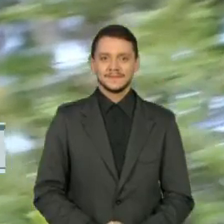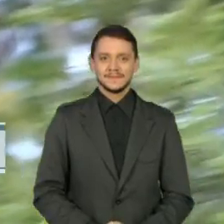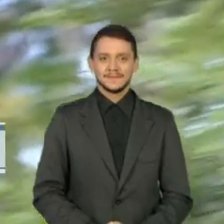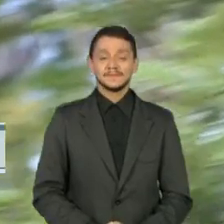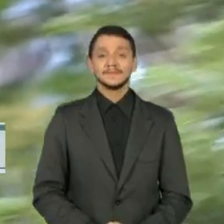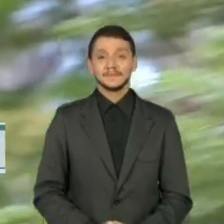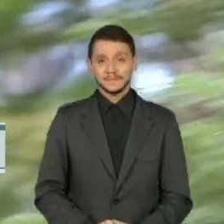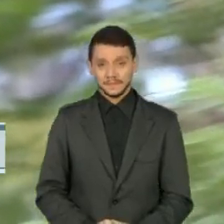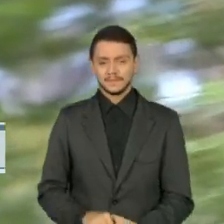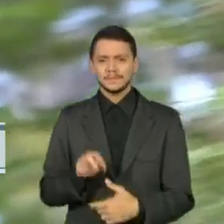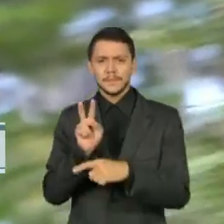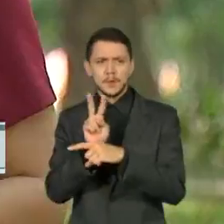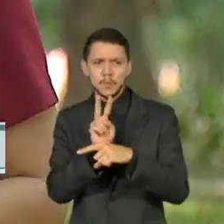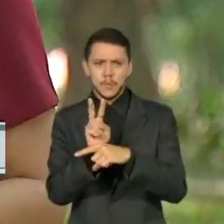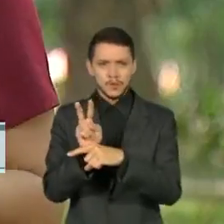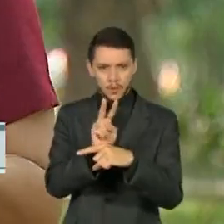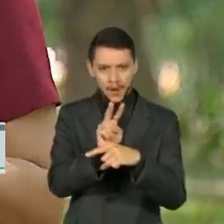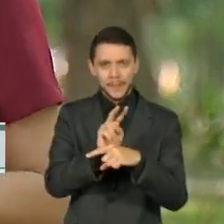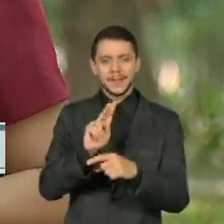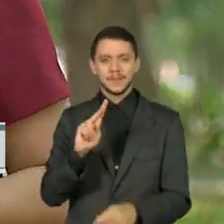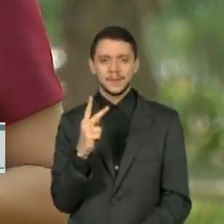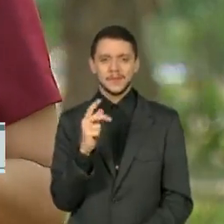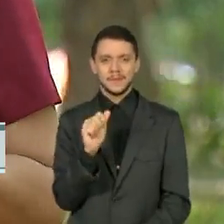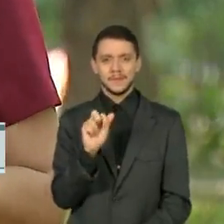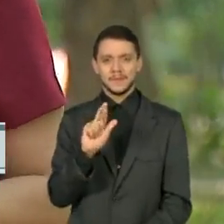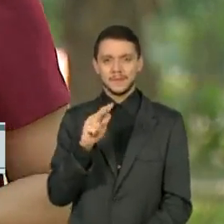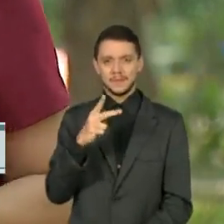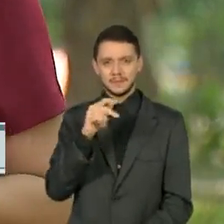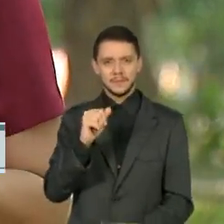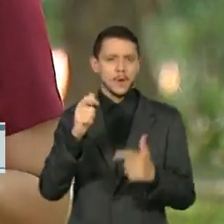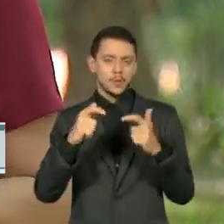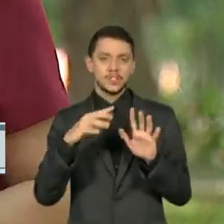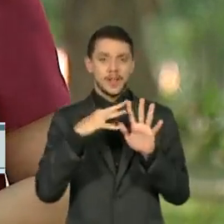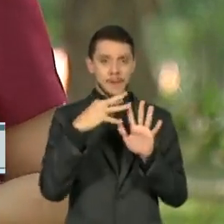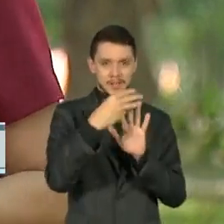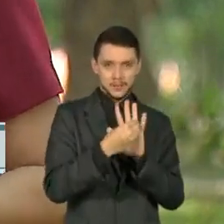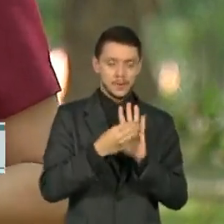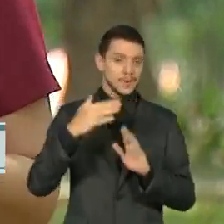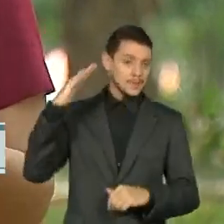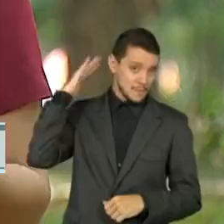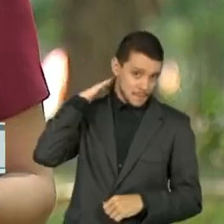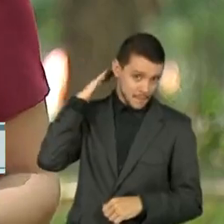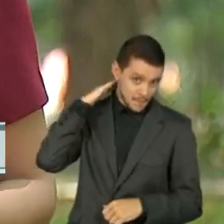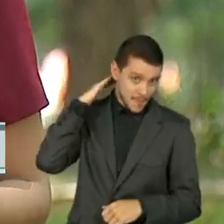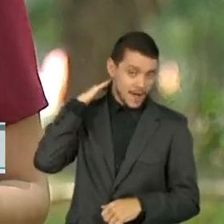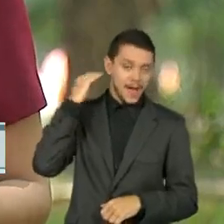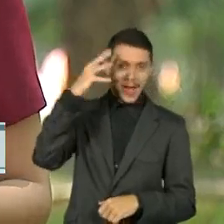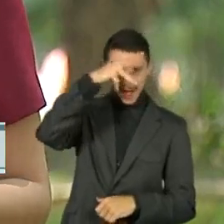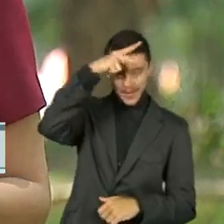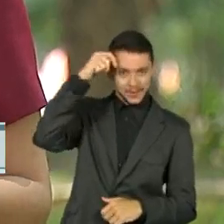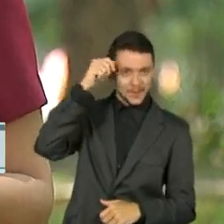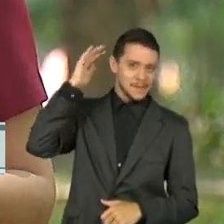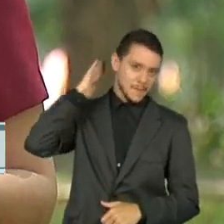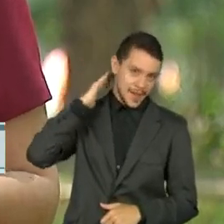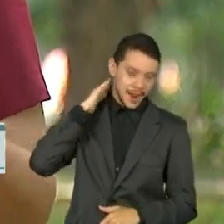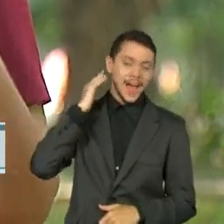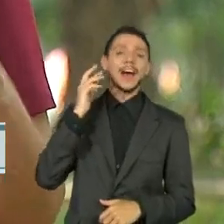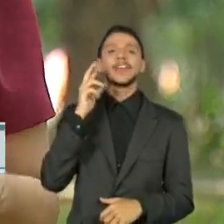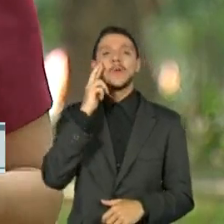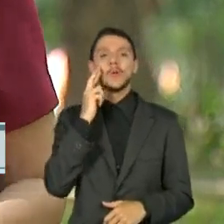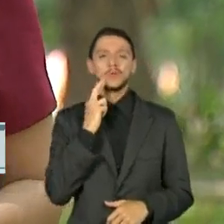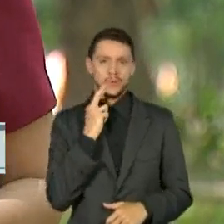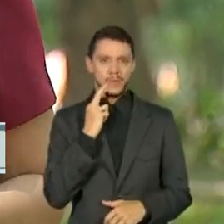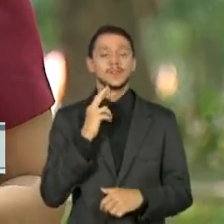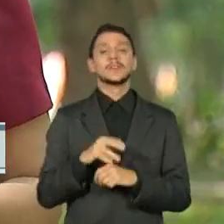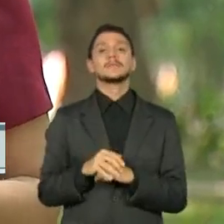O monitoramento das arpias é feito no Amazonas, Pará e em Rondônia. E os pesquisadores já perceberam que